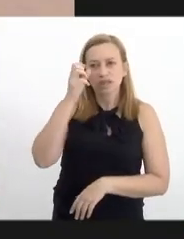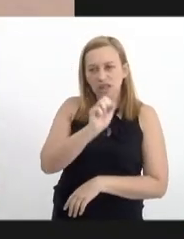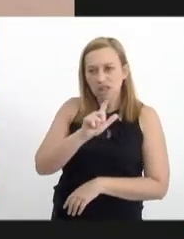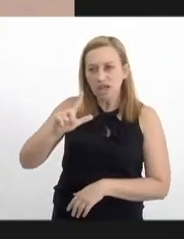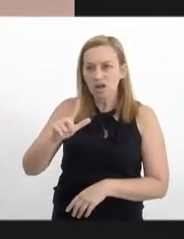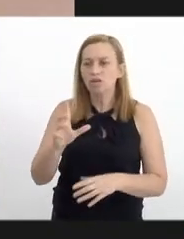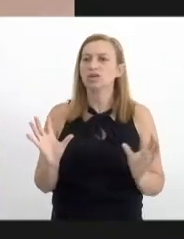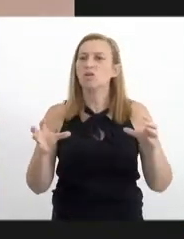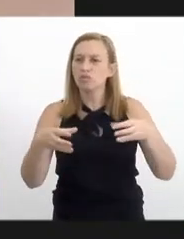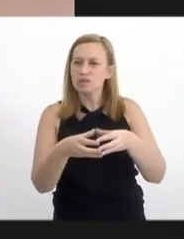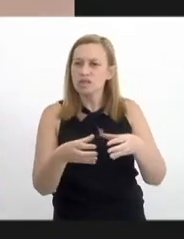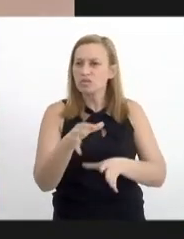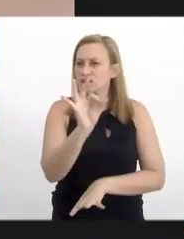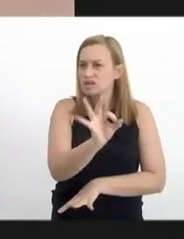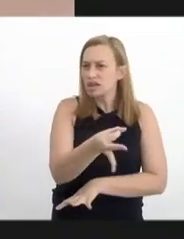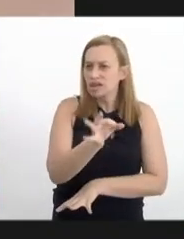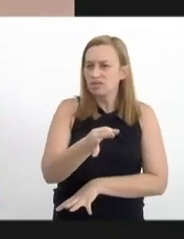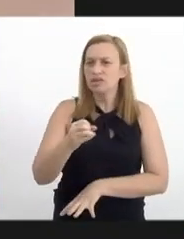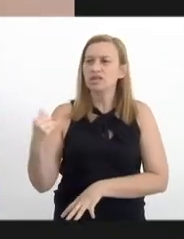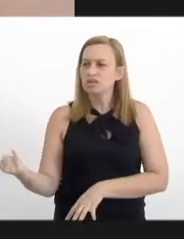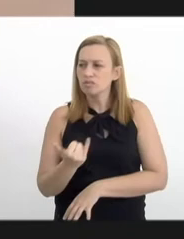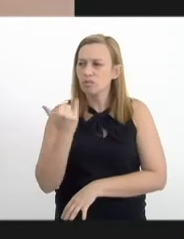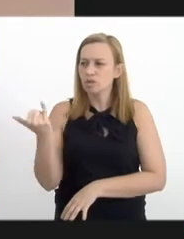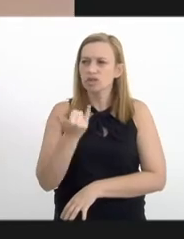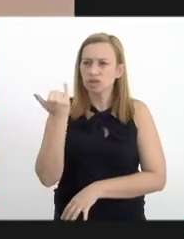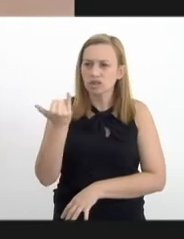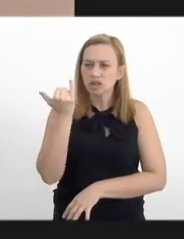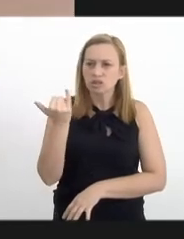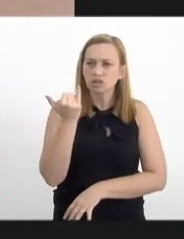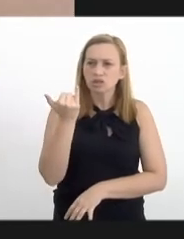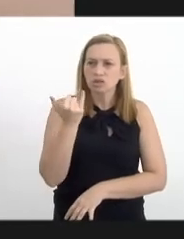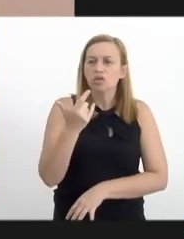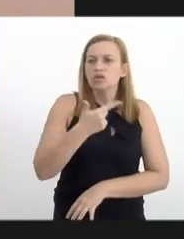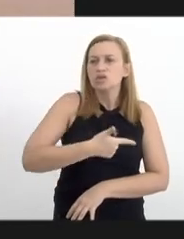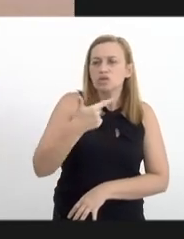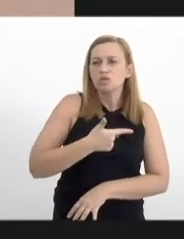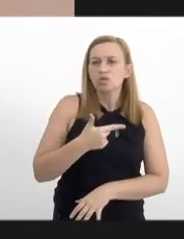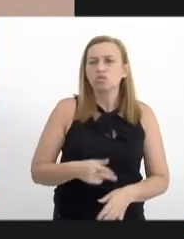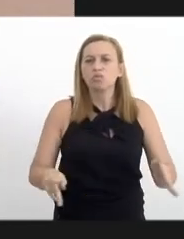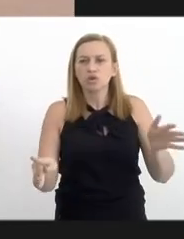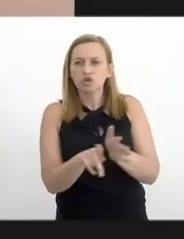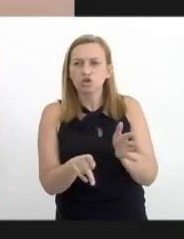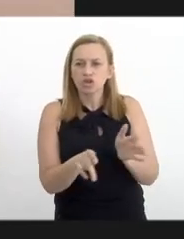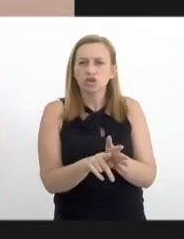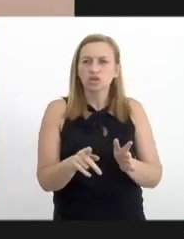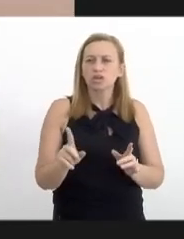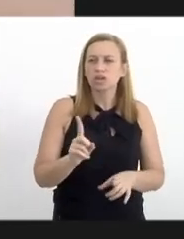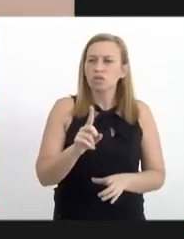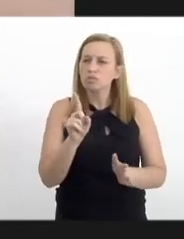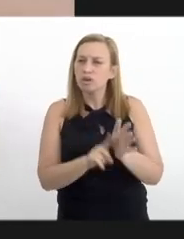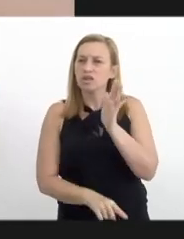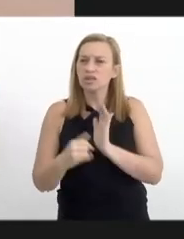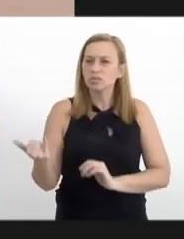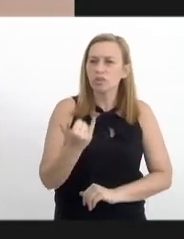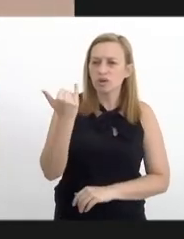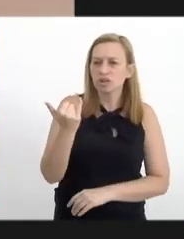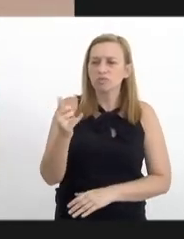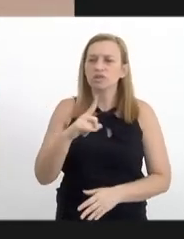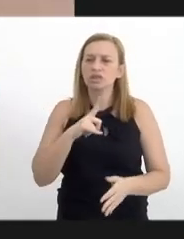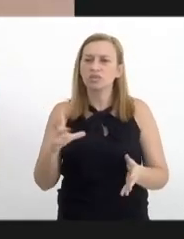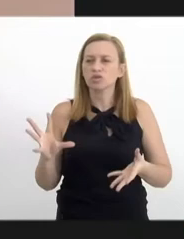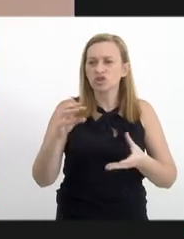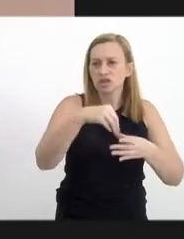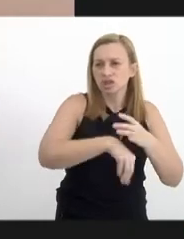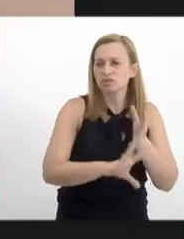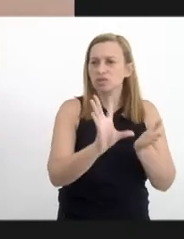comissão que certamente vai ser muito importante para o segundo projeto e não menos importante que temos aqui na pasta que é